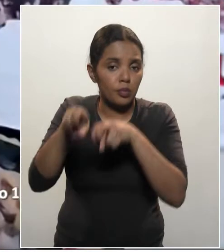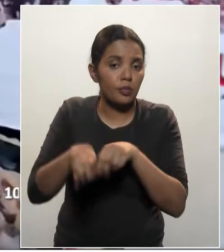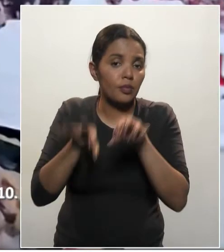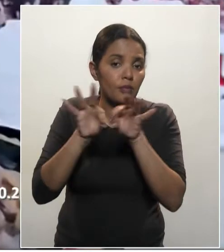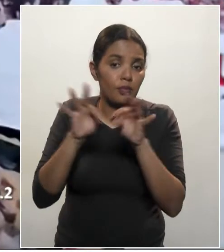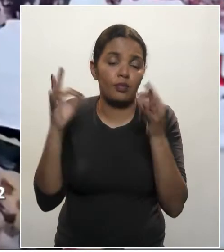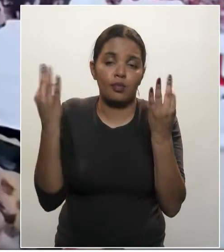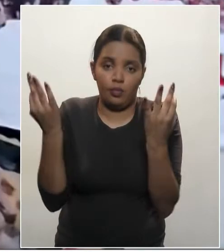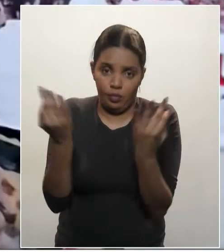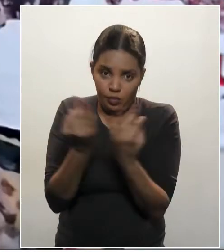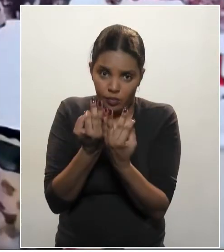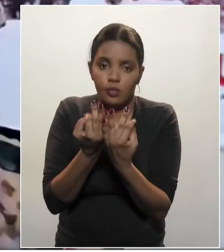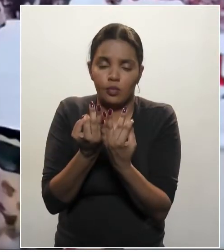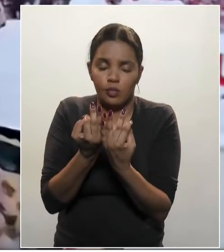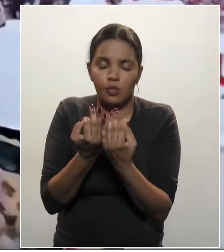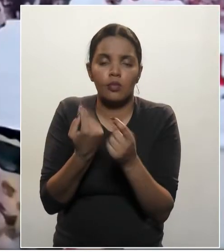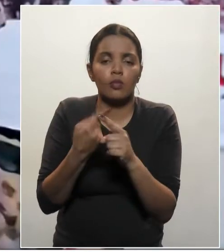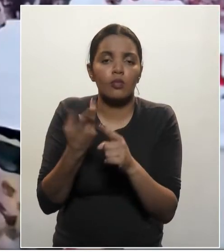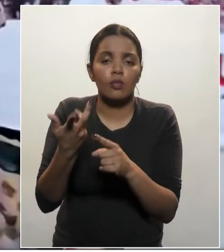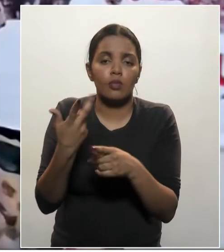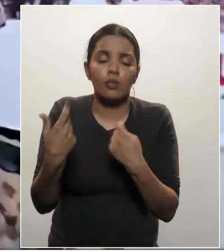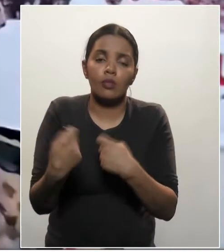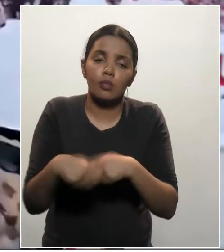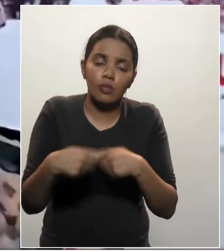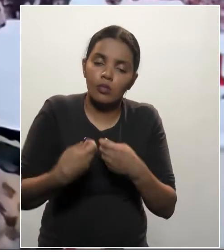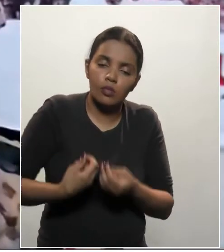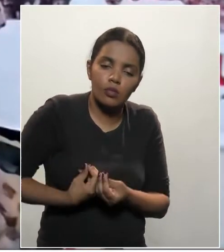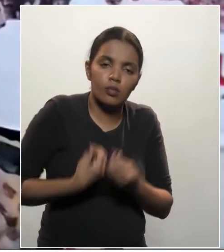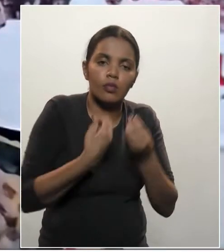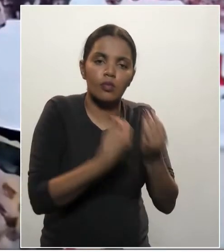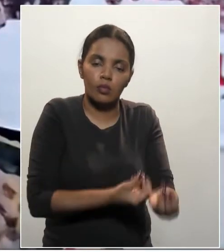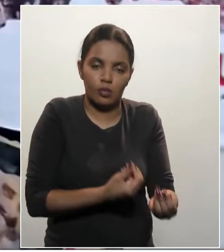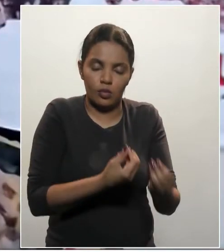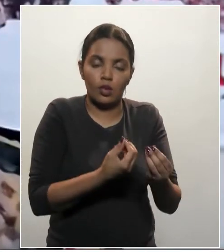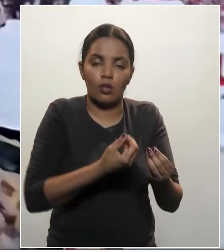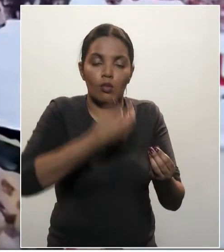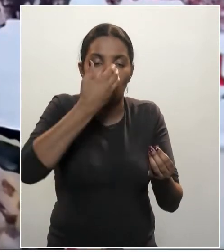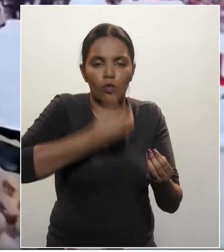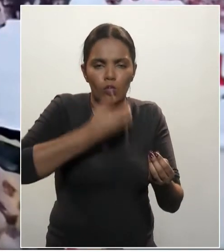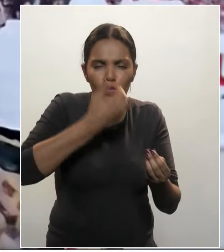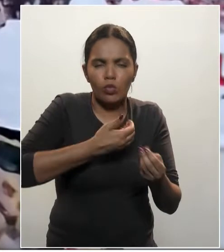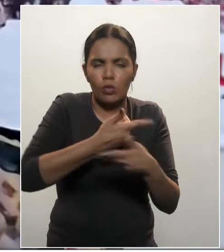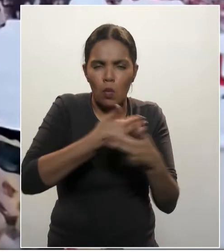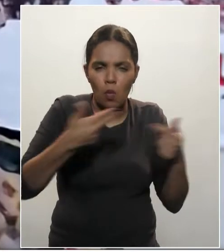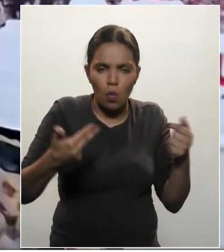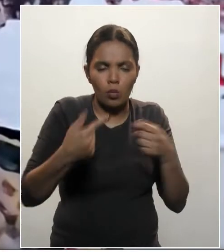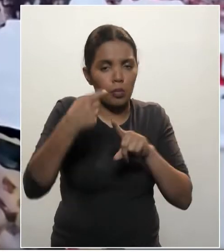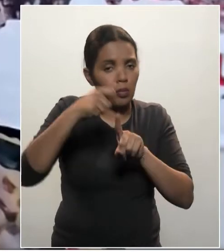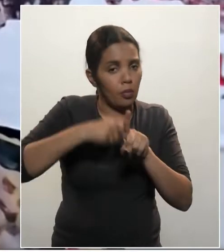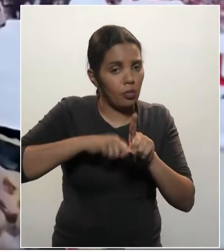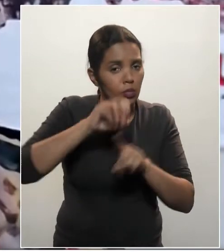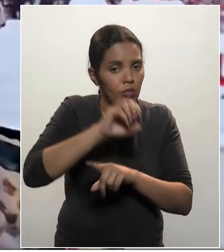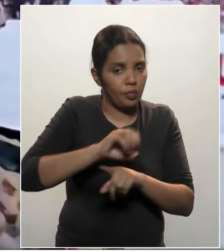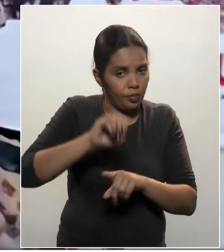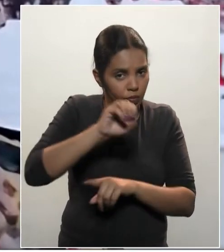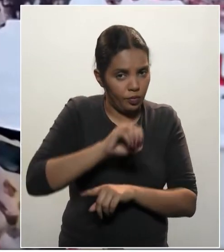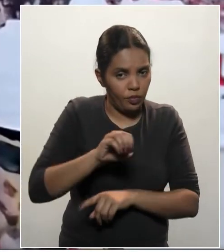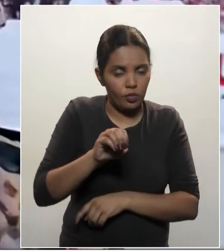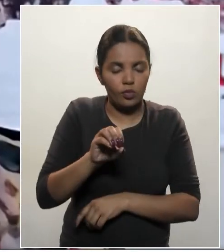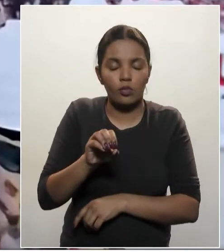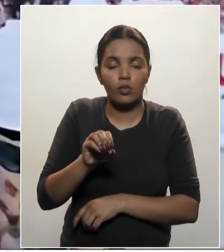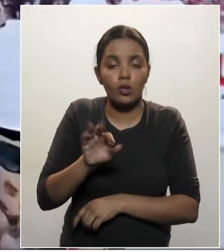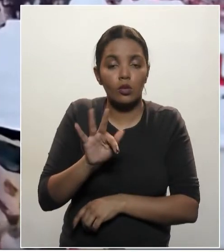relação ao cronograma de entrega de alimentos da agricultura familiar para o mês de outubro. A Fundepar